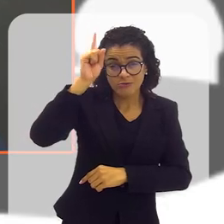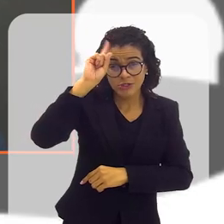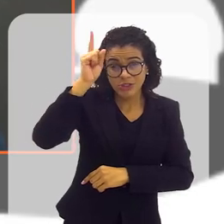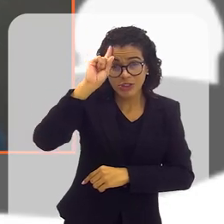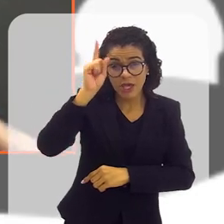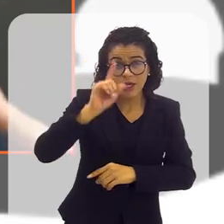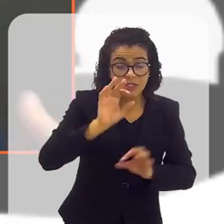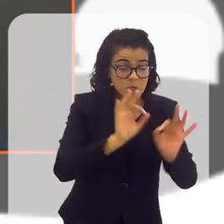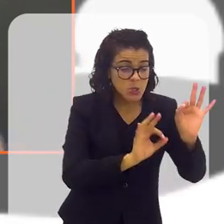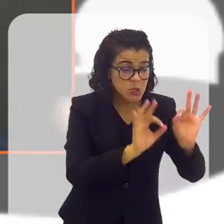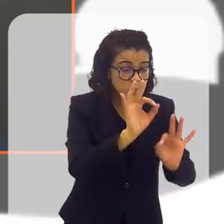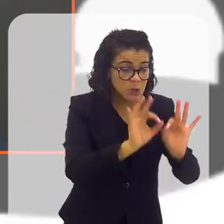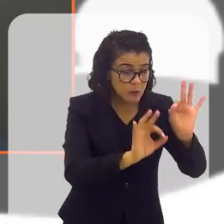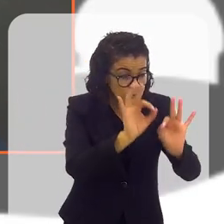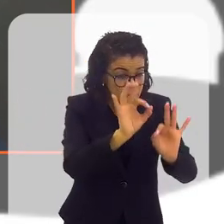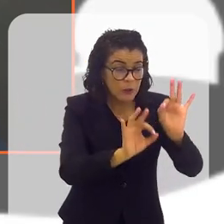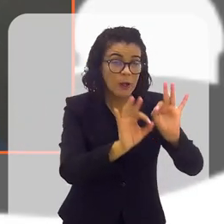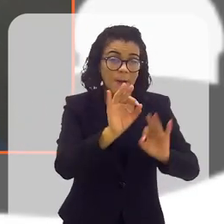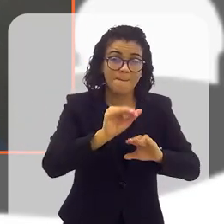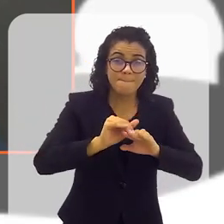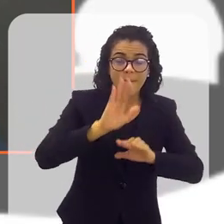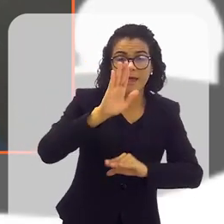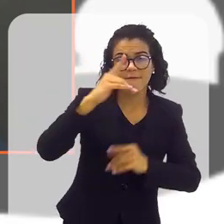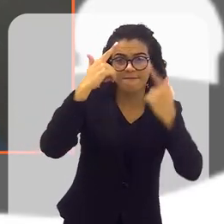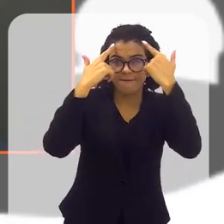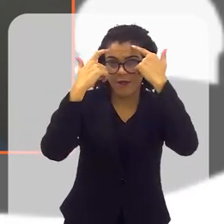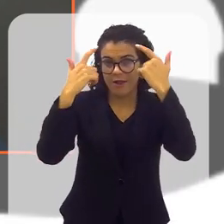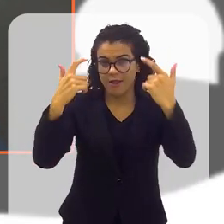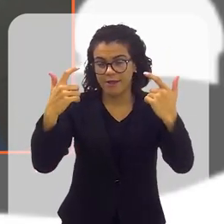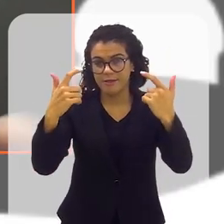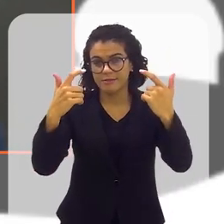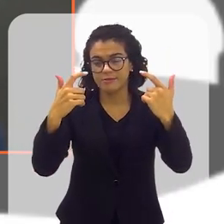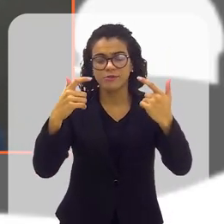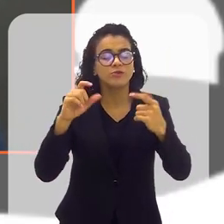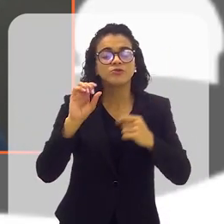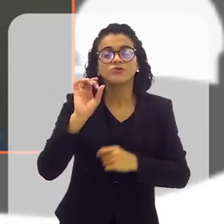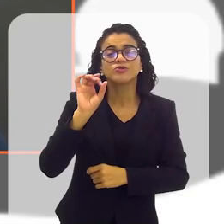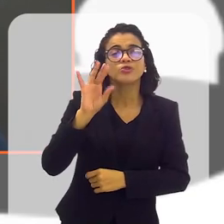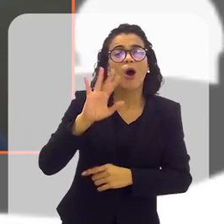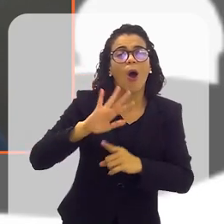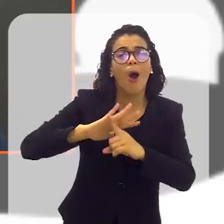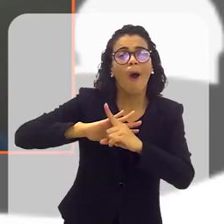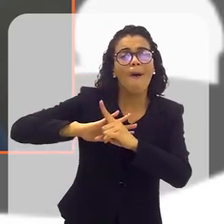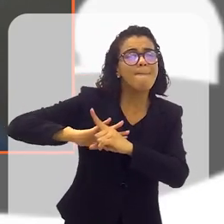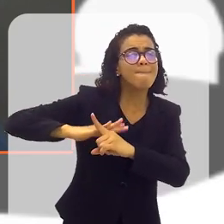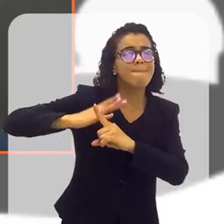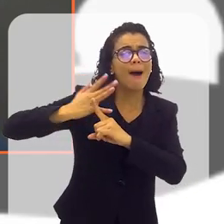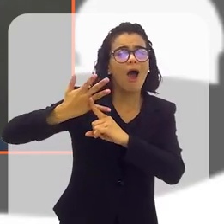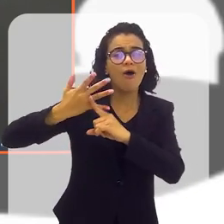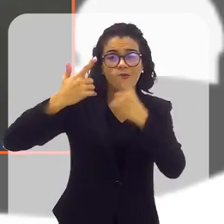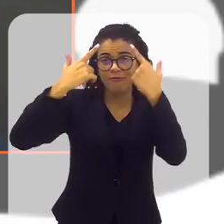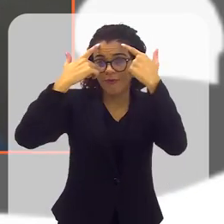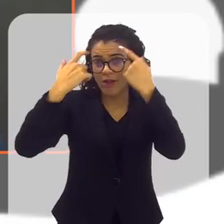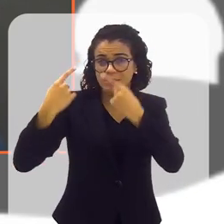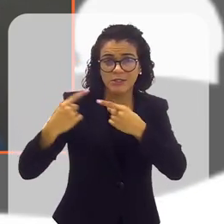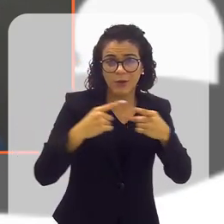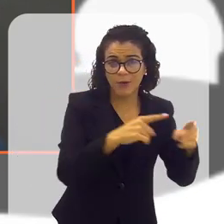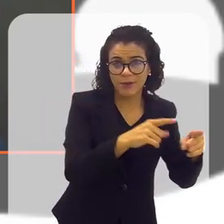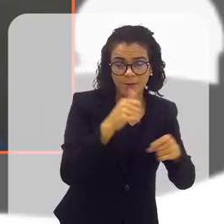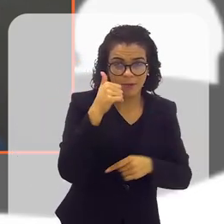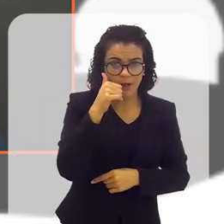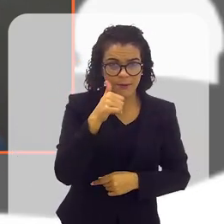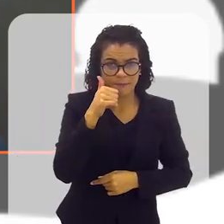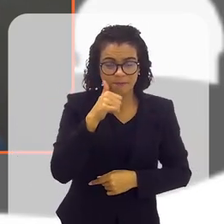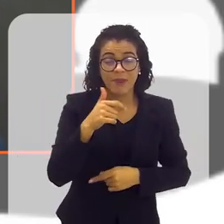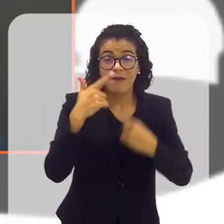dia se organiza de forma mais violenta, só faz aumentar a violência contra as